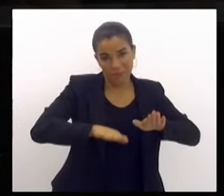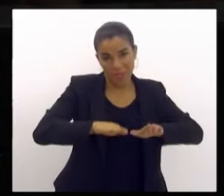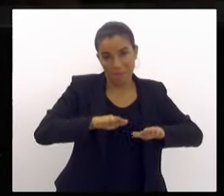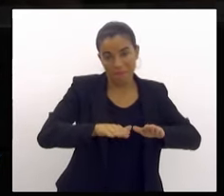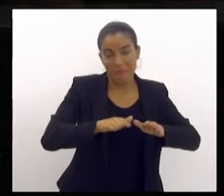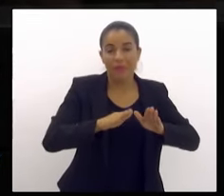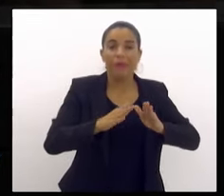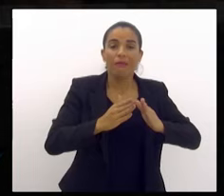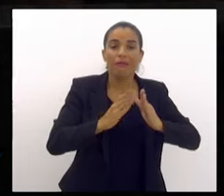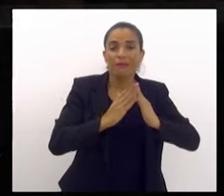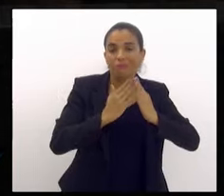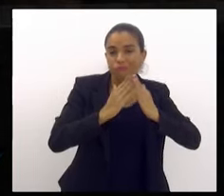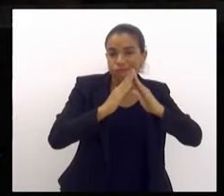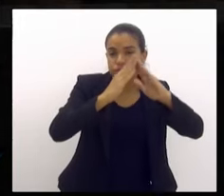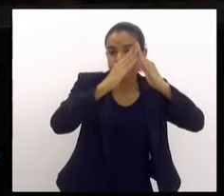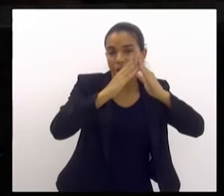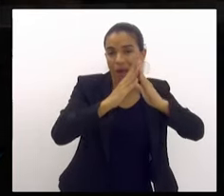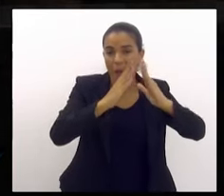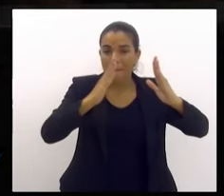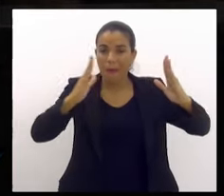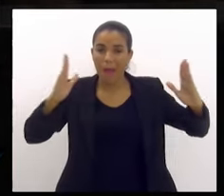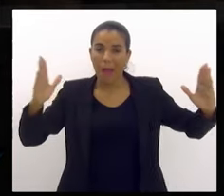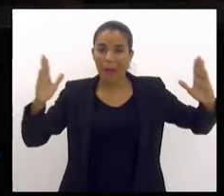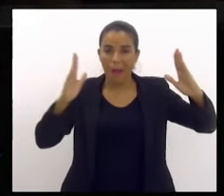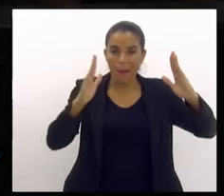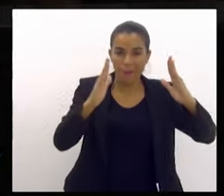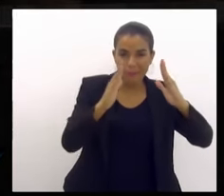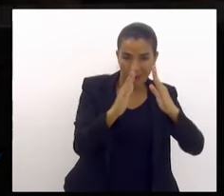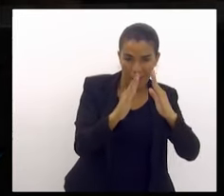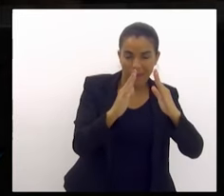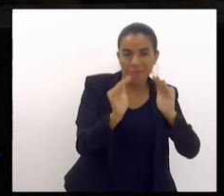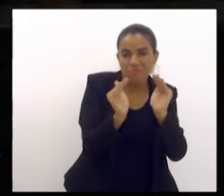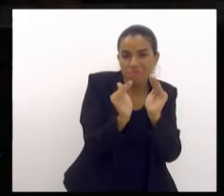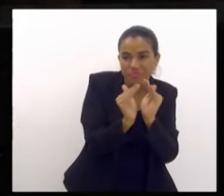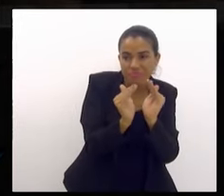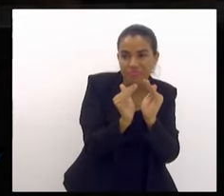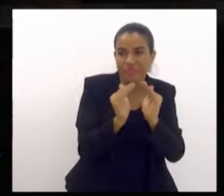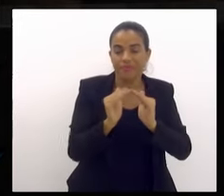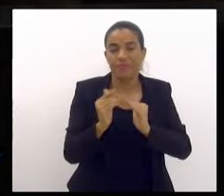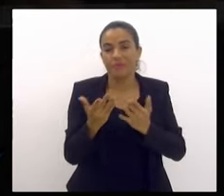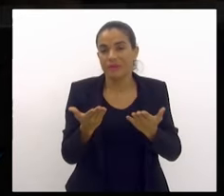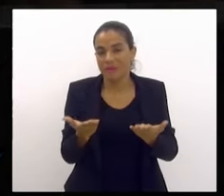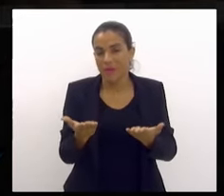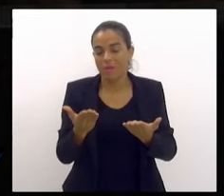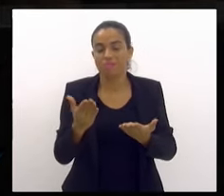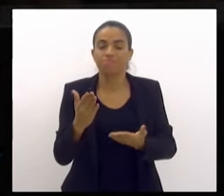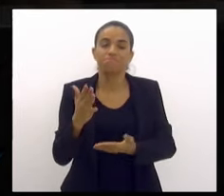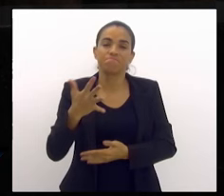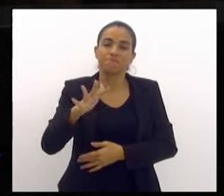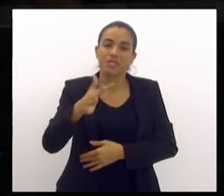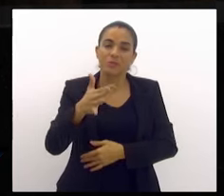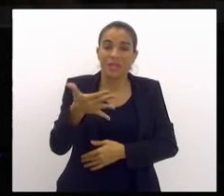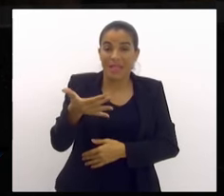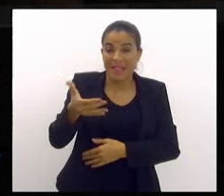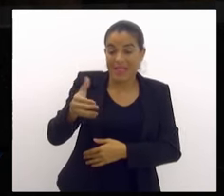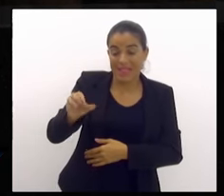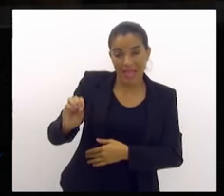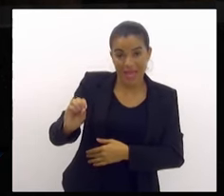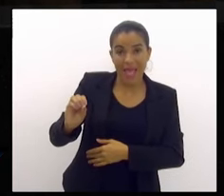tamanho da comunidade e do tamanho da organização criminosa. Mas se eu trabalhar com a média de dez,